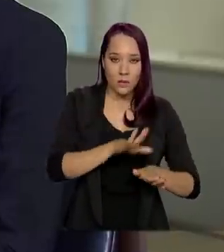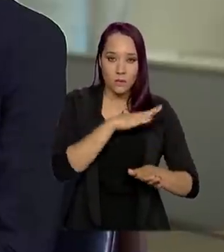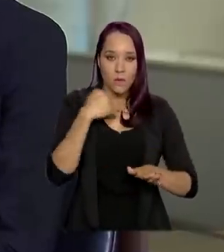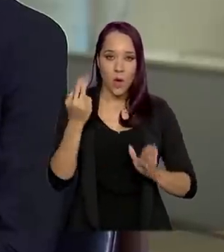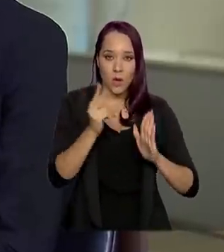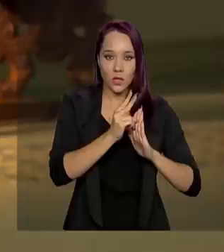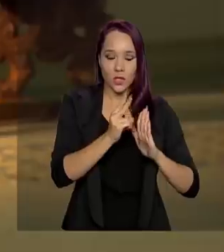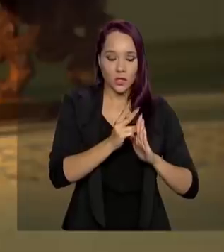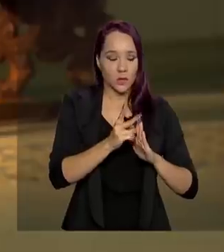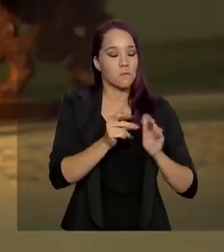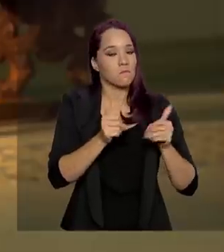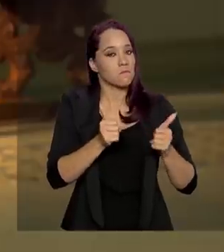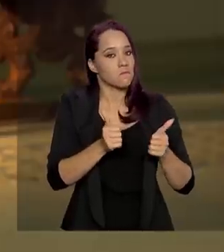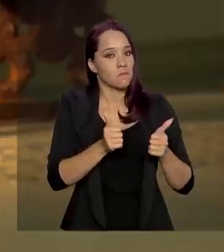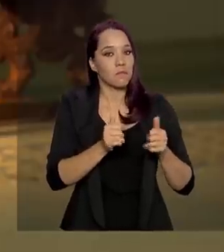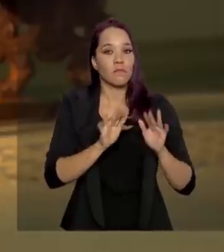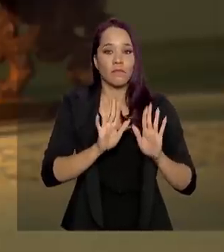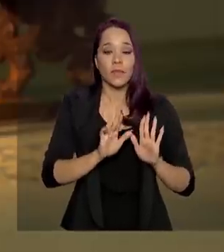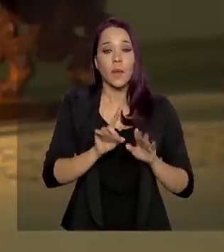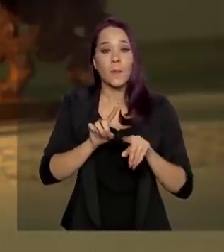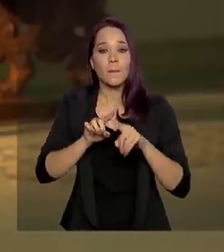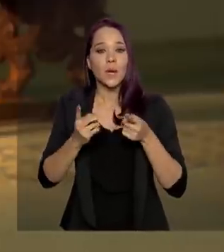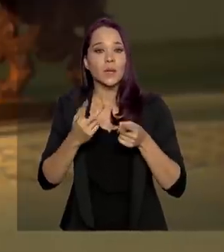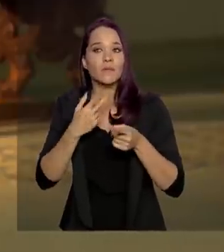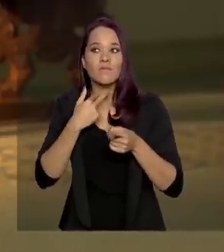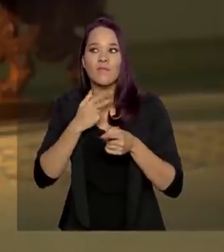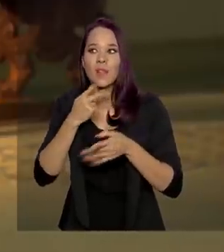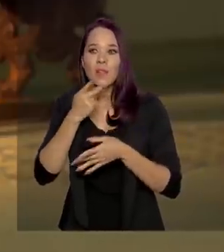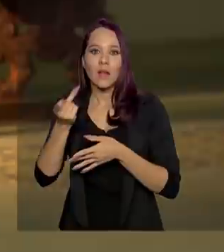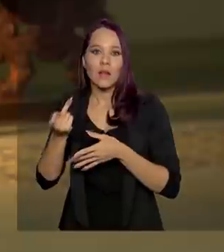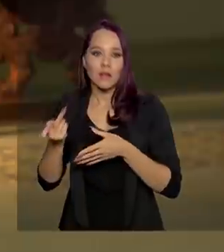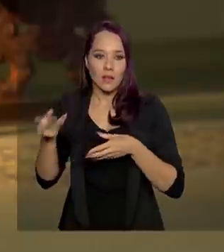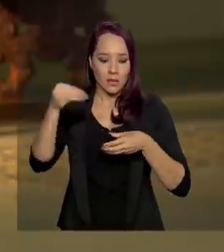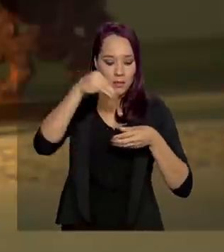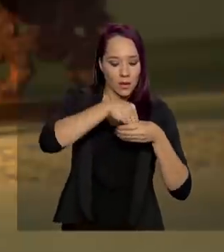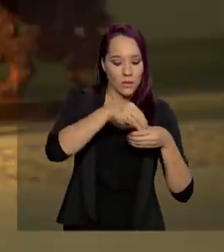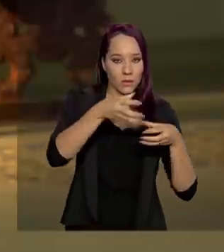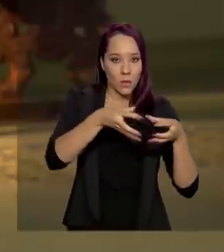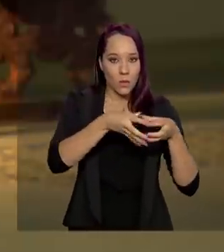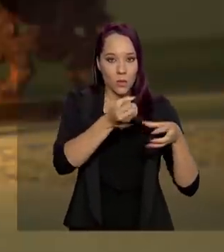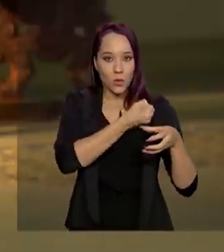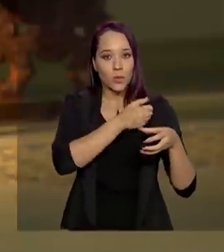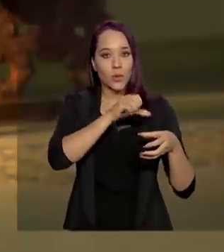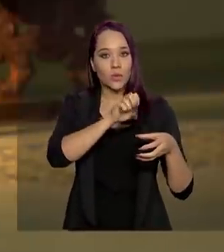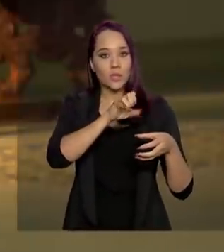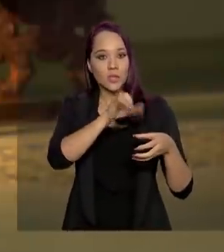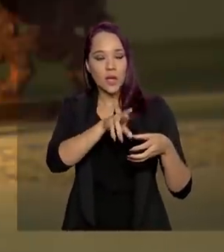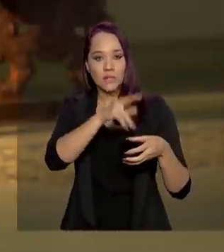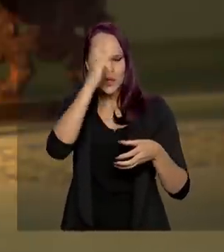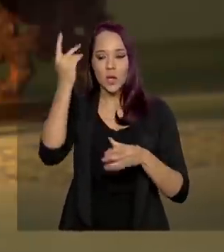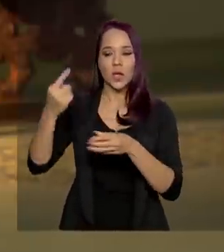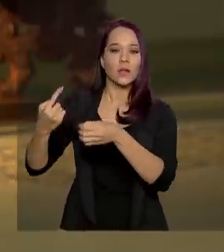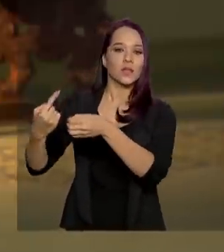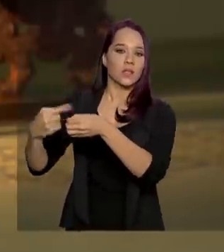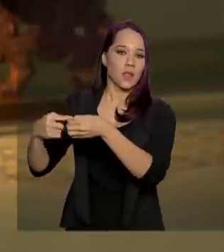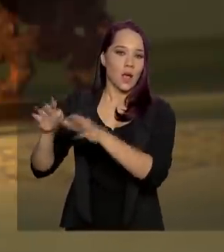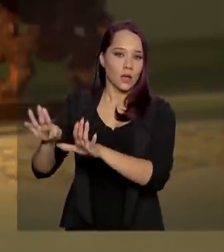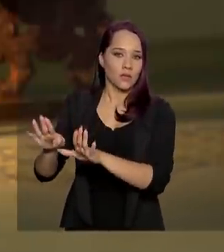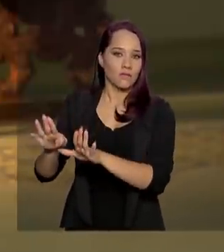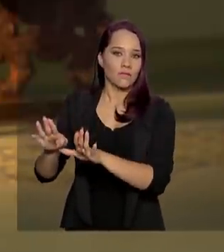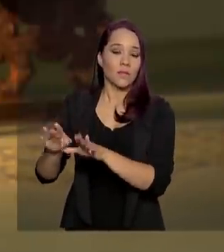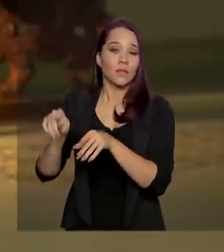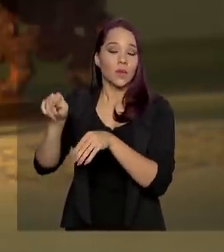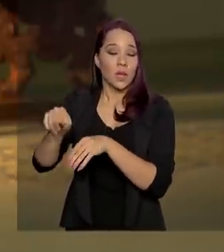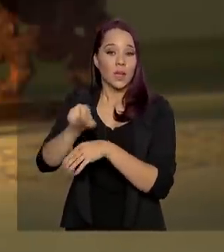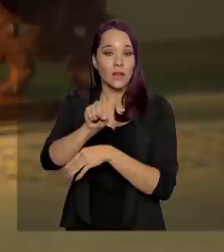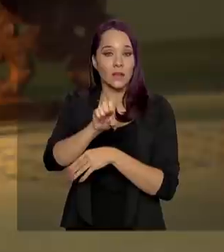jamais vamos negar isso. Mas não se pode trazer para dentro dos números da CESAI as pessoas que moram no contexto urbano. Por quê?